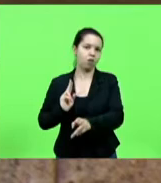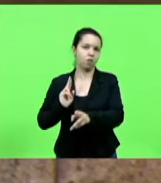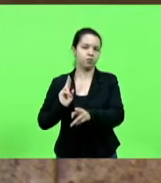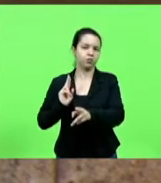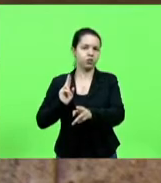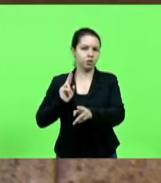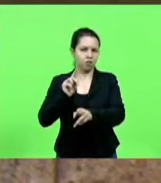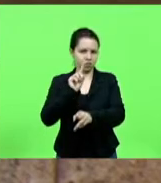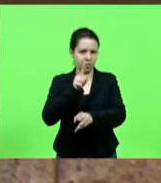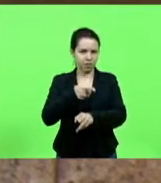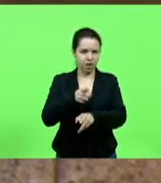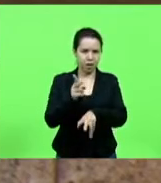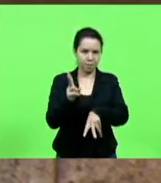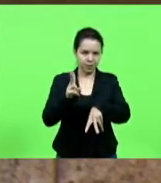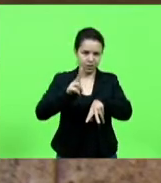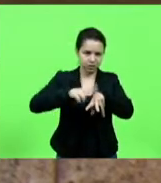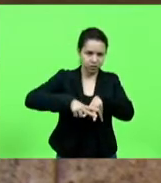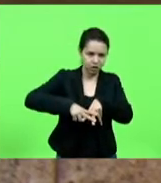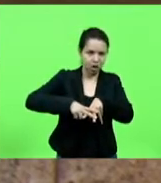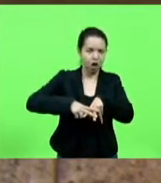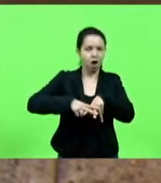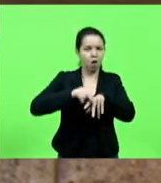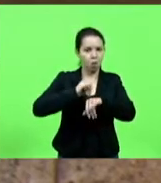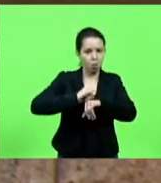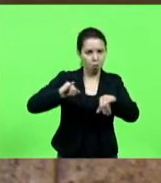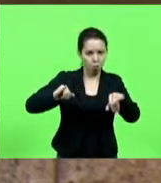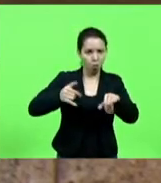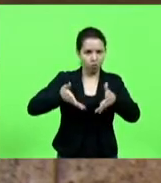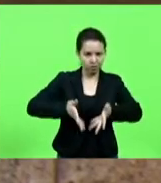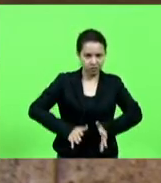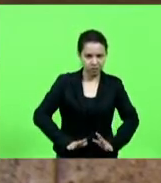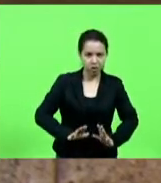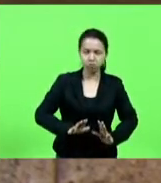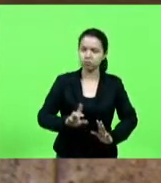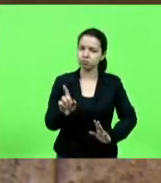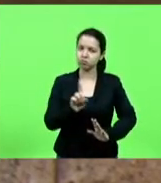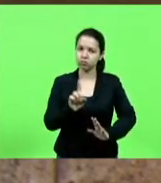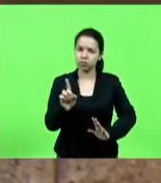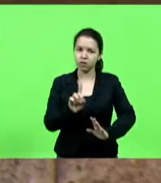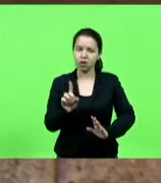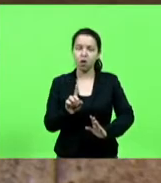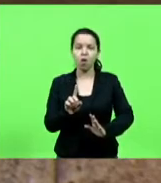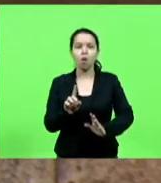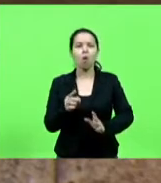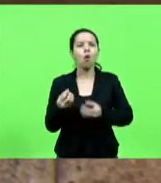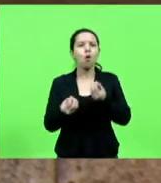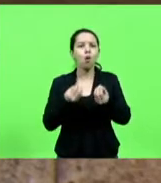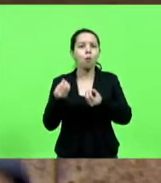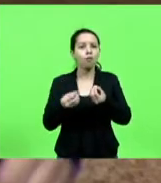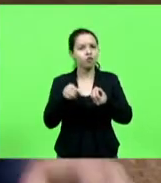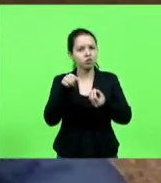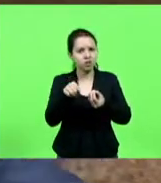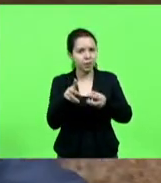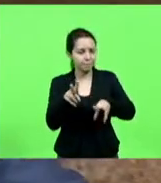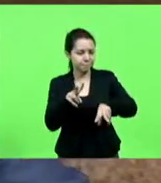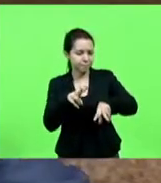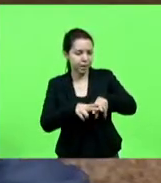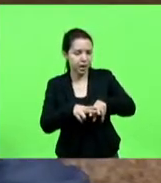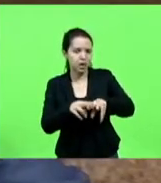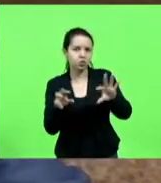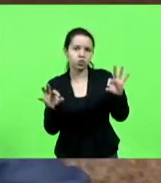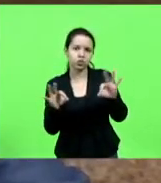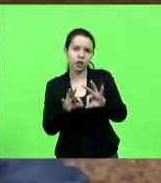prisão expedido. Então, se manter da forma original seria você não ser preso, não se envolver em questões